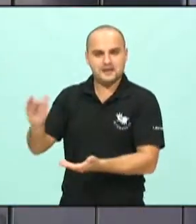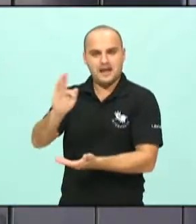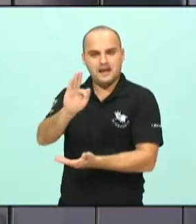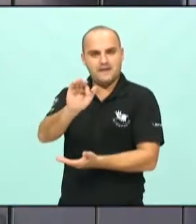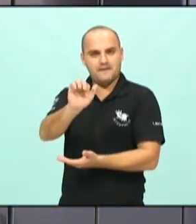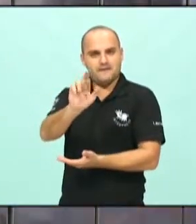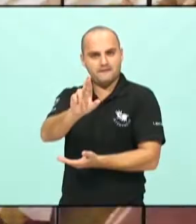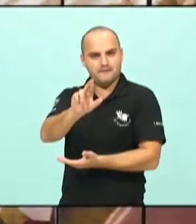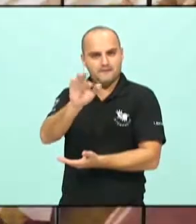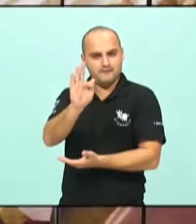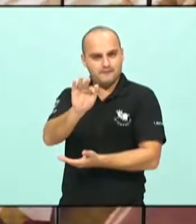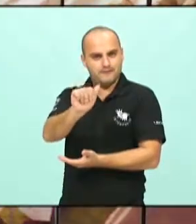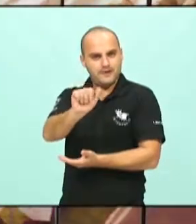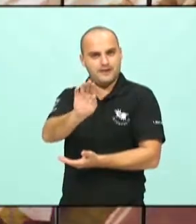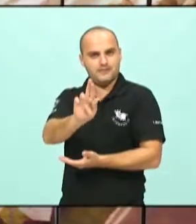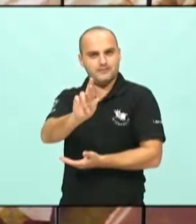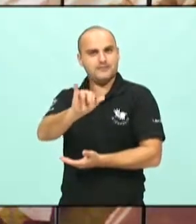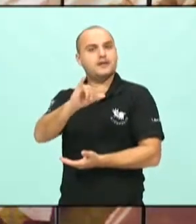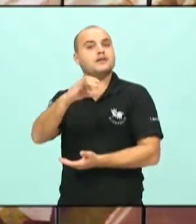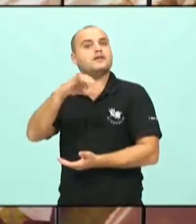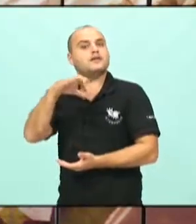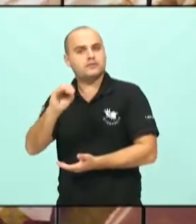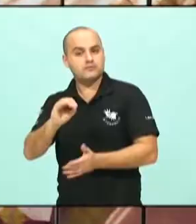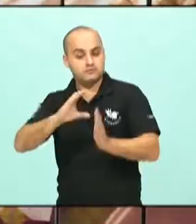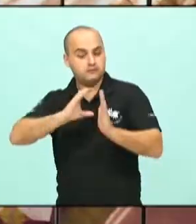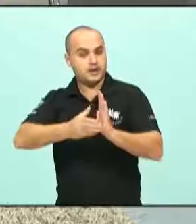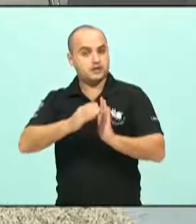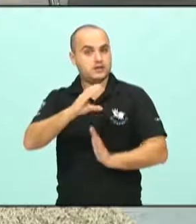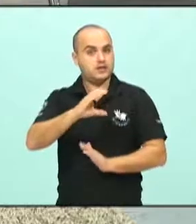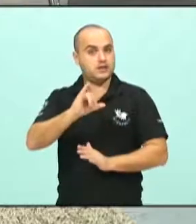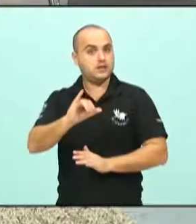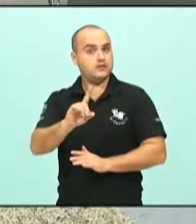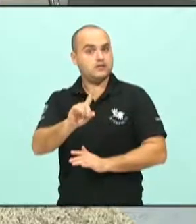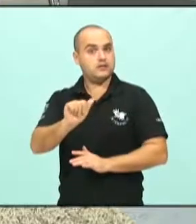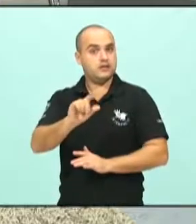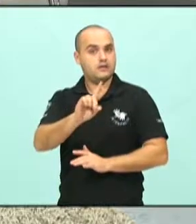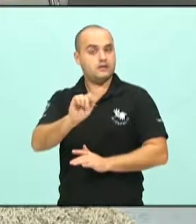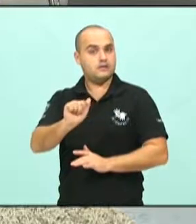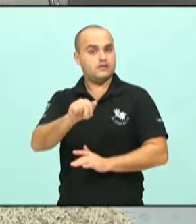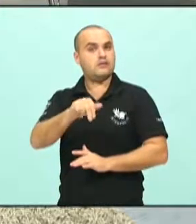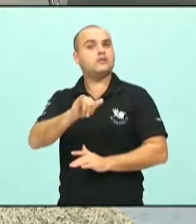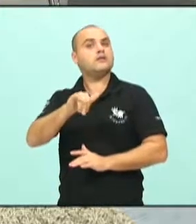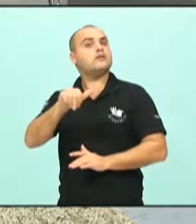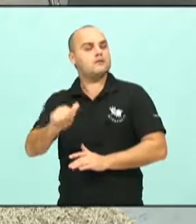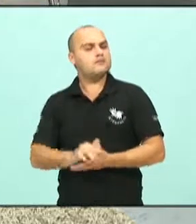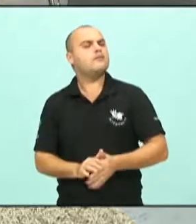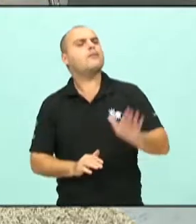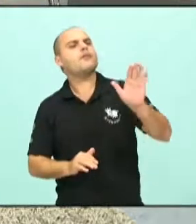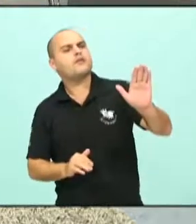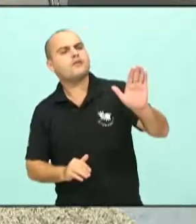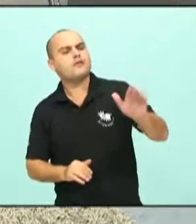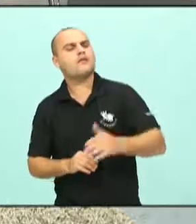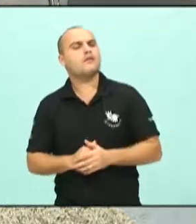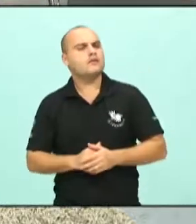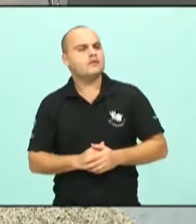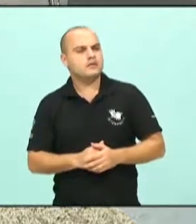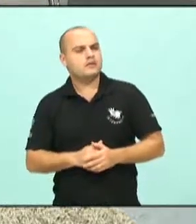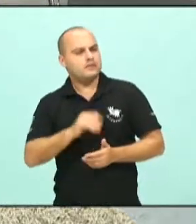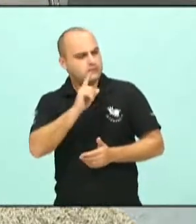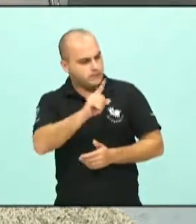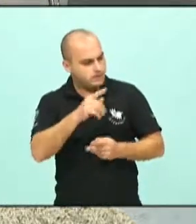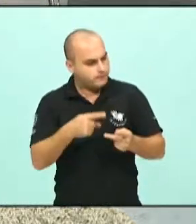do Cidadania. Vereador, perguntava ao senhor, o senhor tem mantido o converso, vai visitar as pessoas,